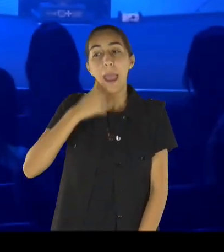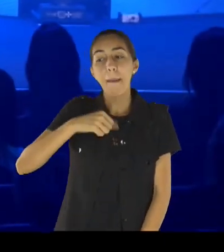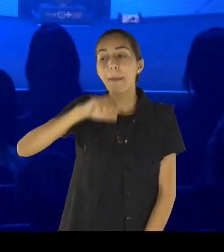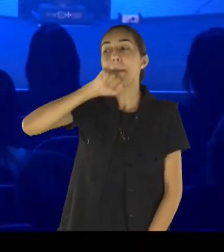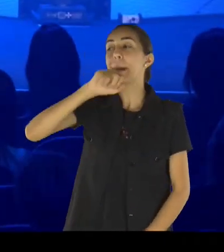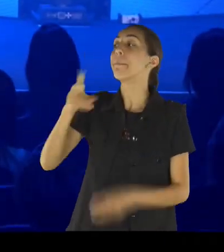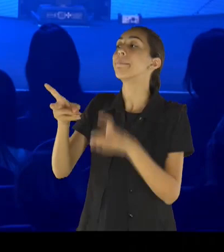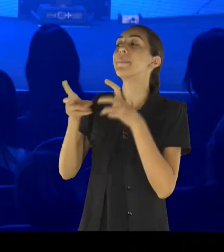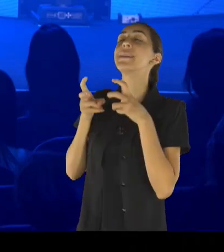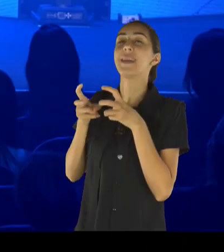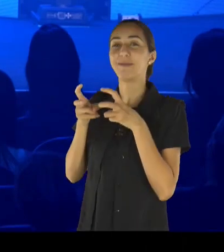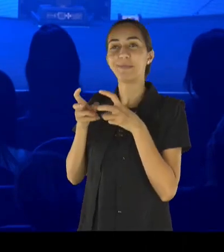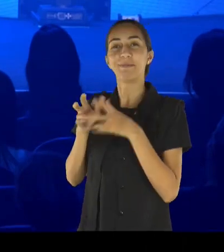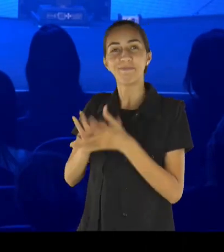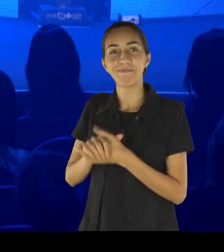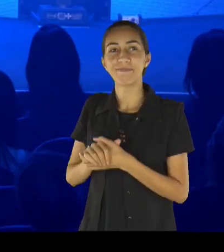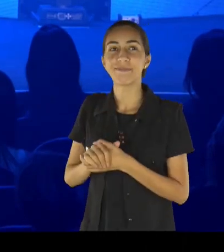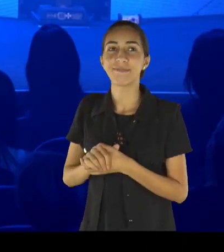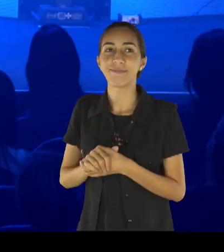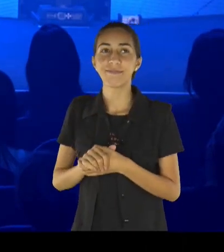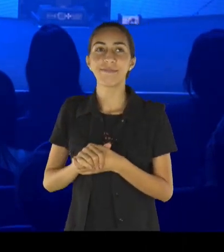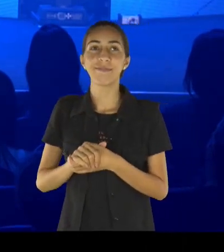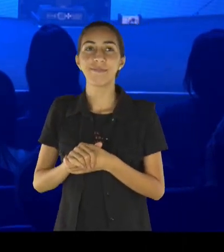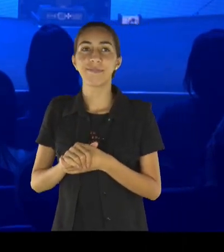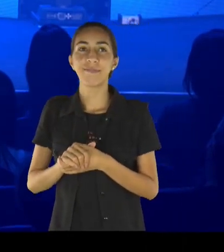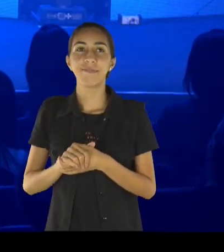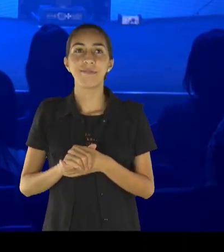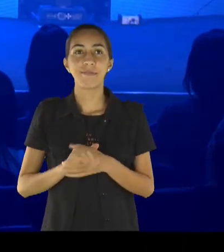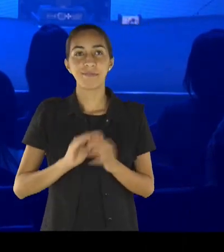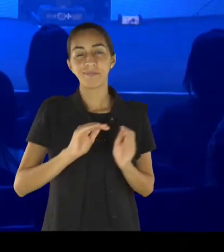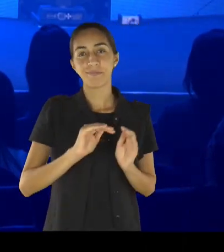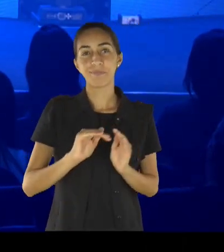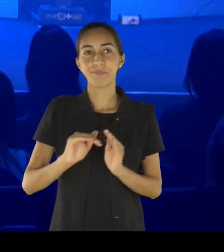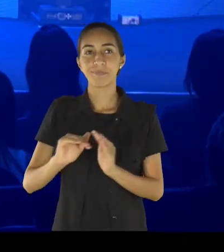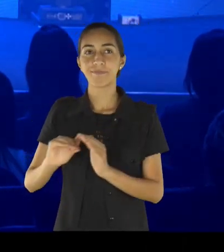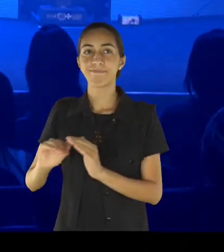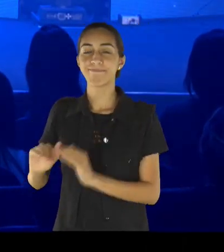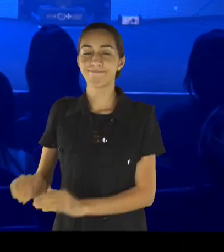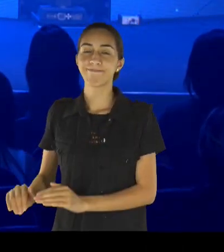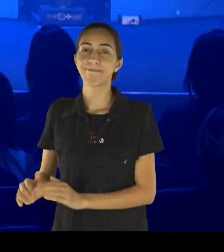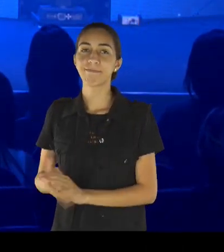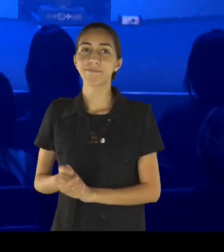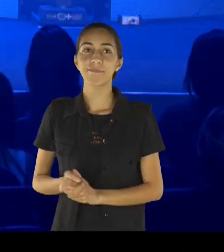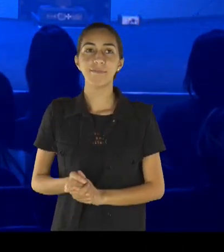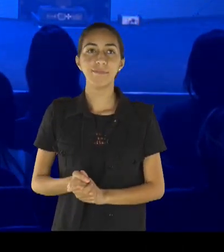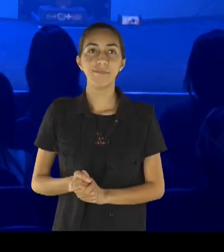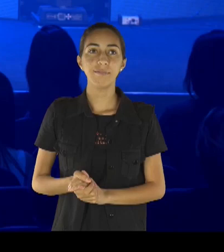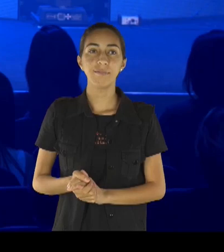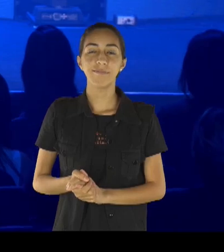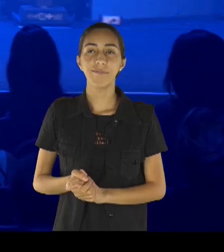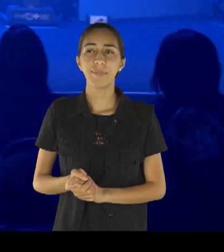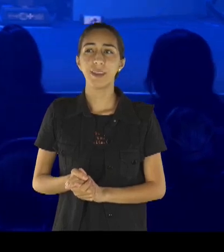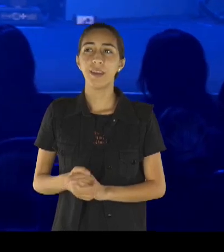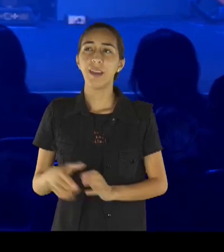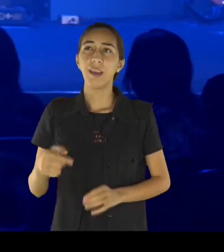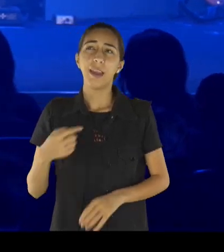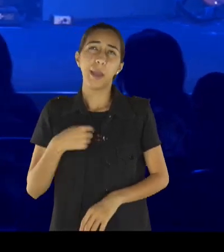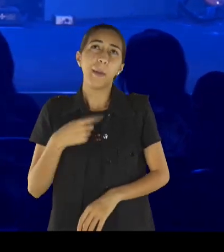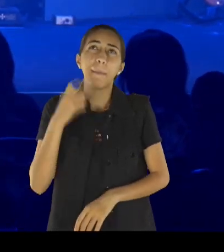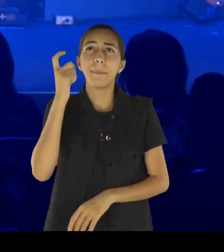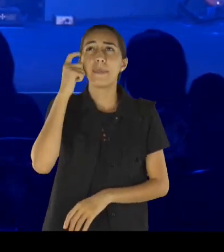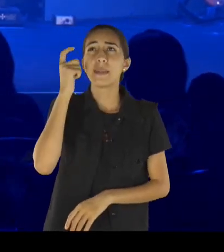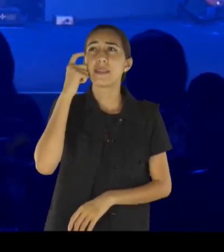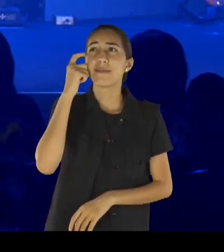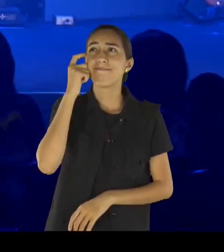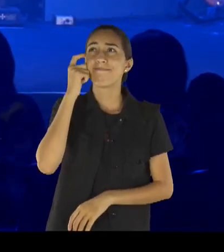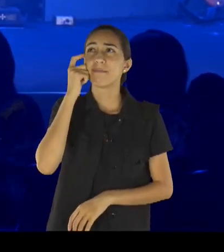vencer de novo? Meu Deus, será que vai vir? Já fecharam na Europa e todas essas